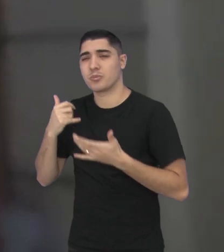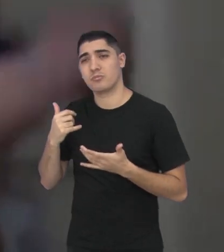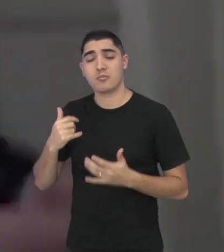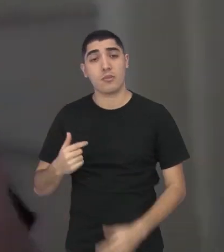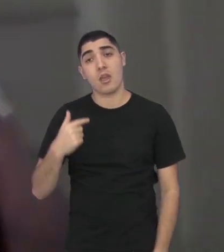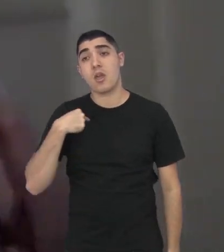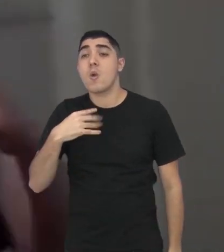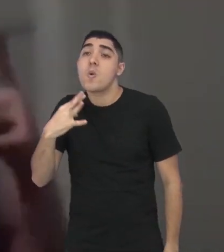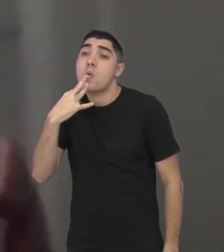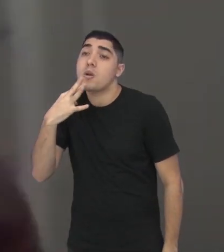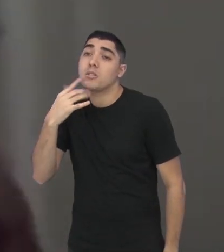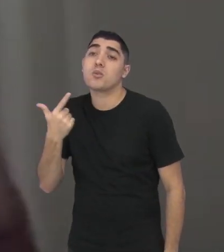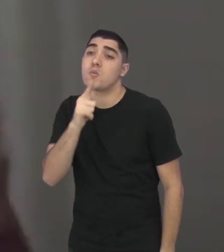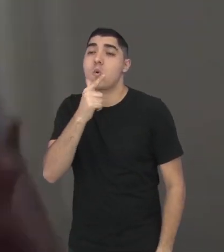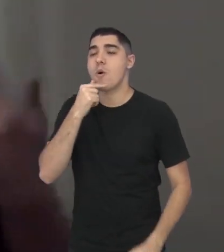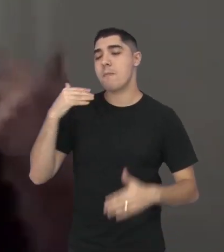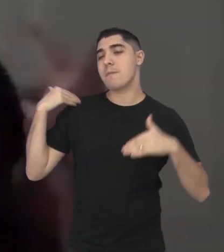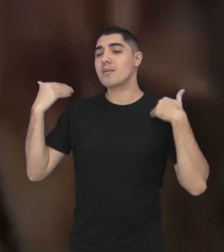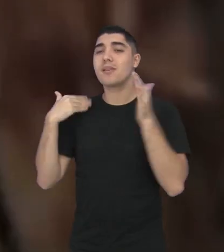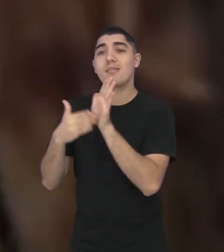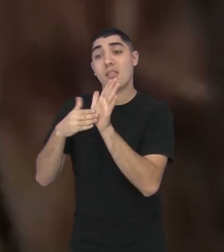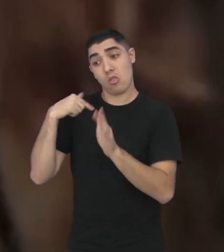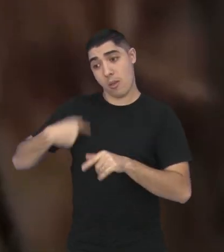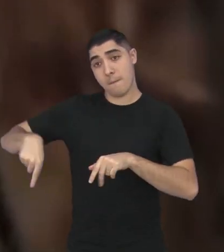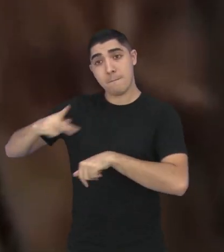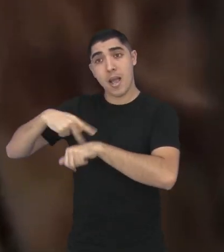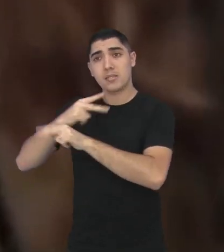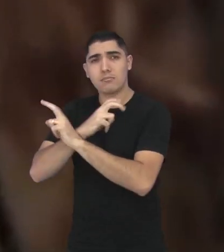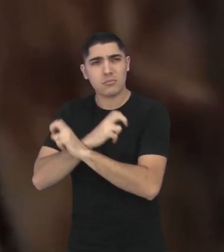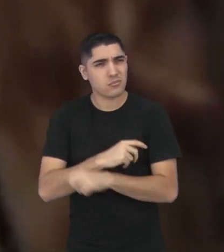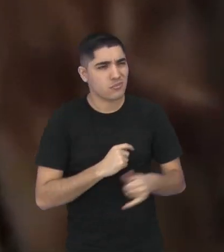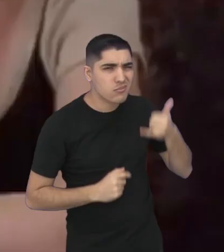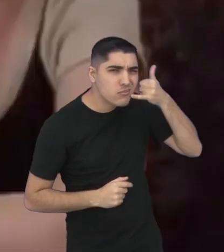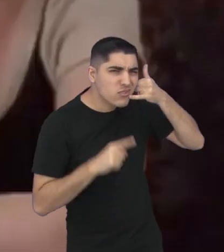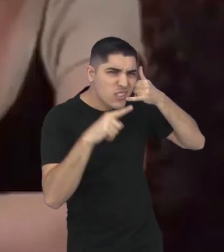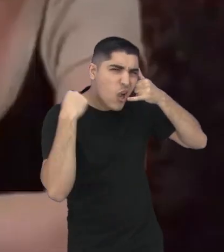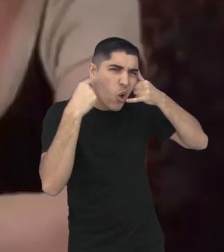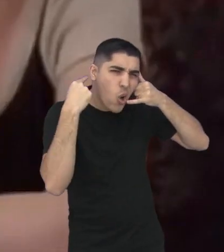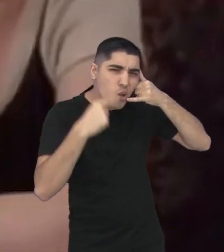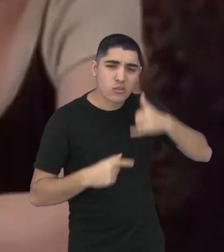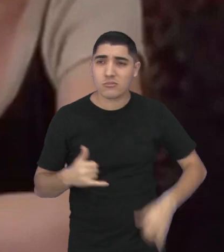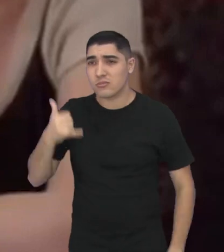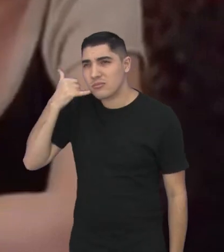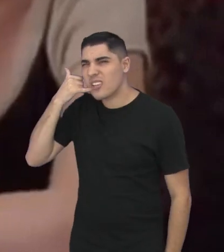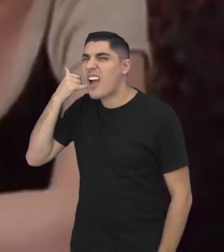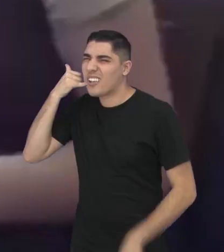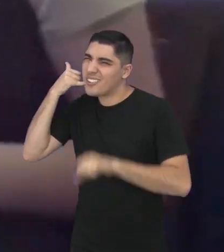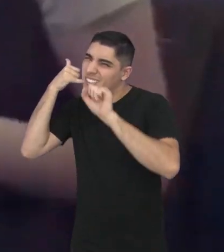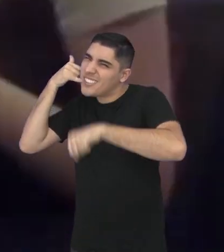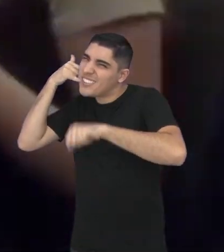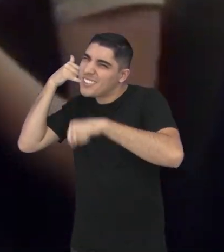um no trem, e eu saí com ele em Viena. ainda estamos lá. Você é louco? Provavelmente.